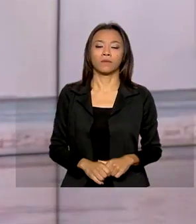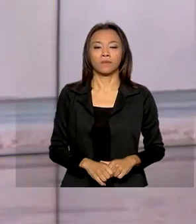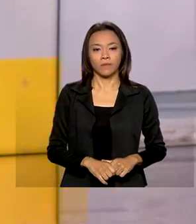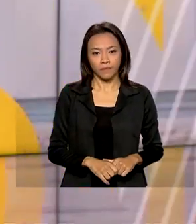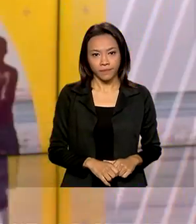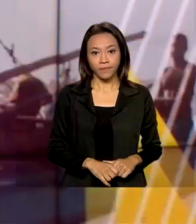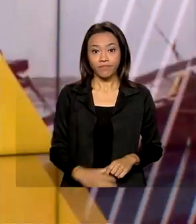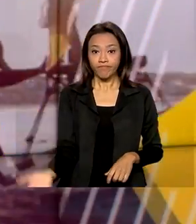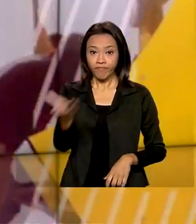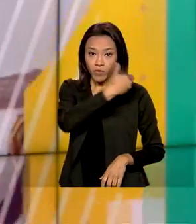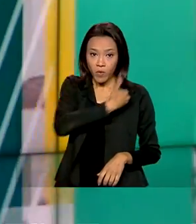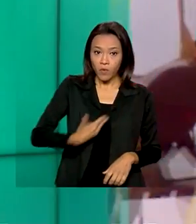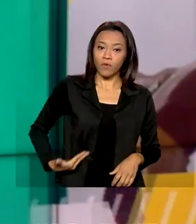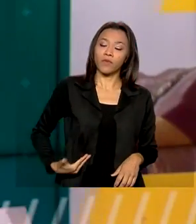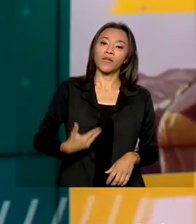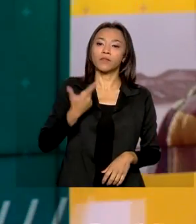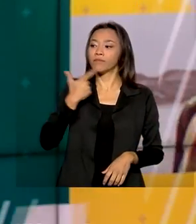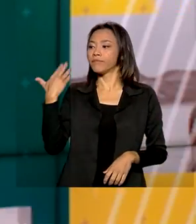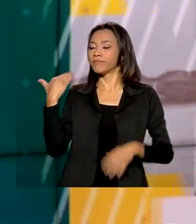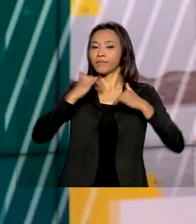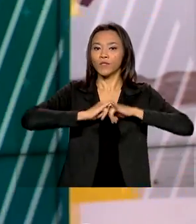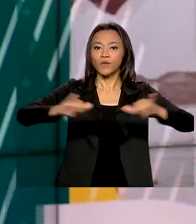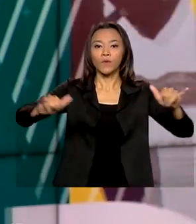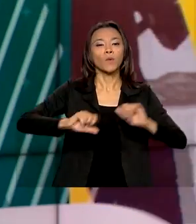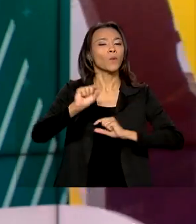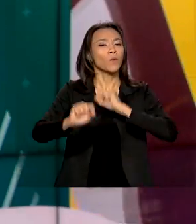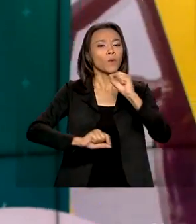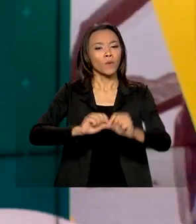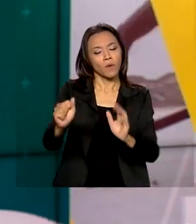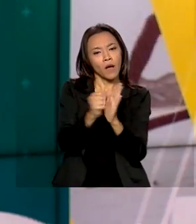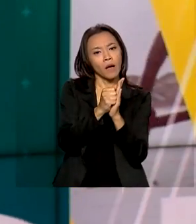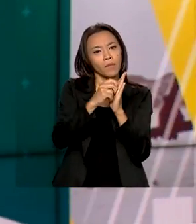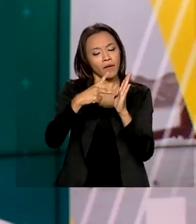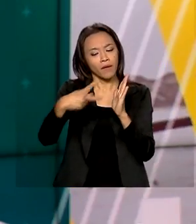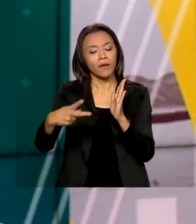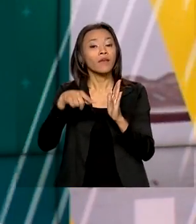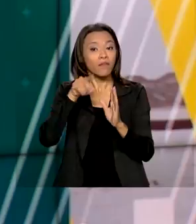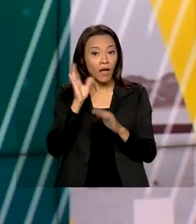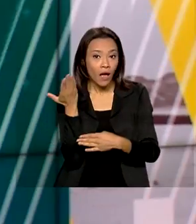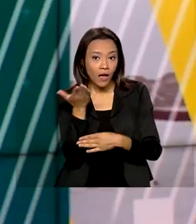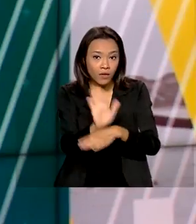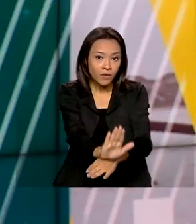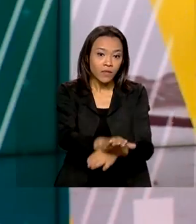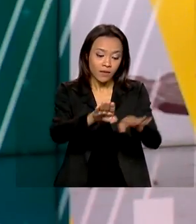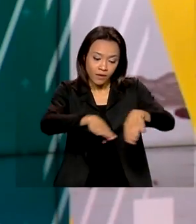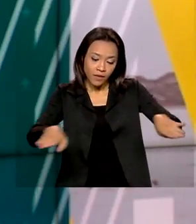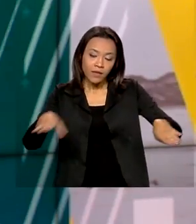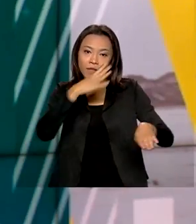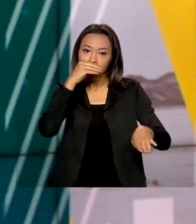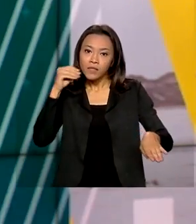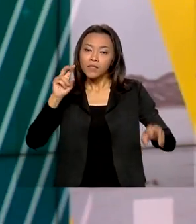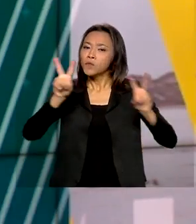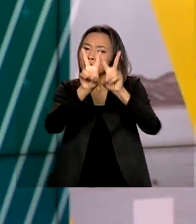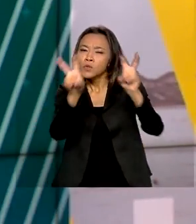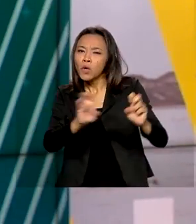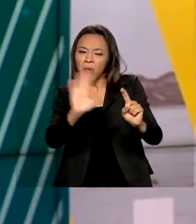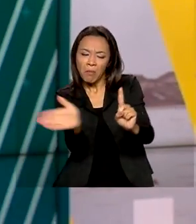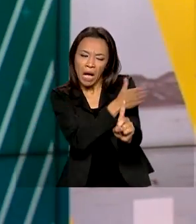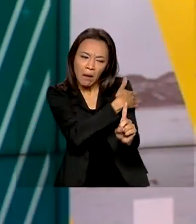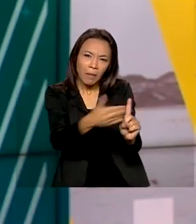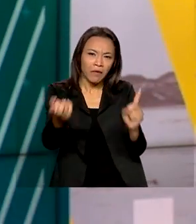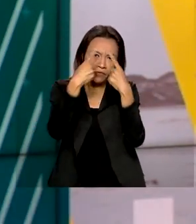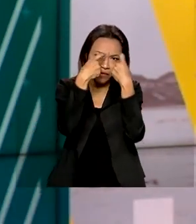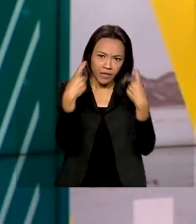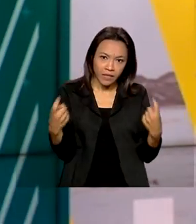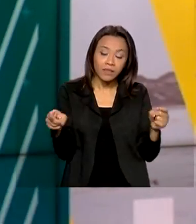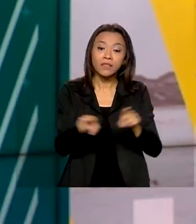O governo federal lançou um aplicativo que vai permitir a crianças e adolescentes denunciarem maus tratos e também um